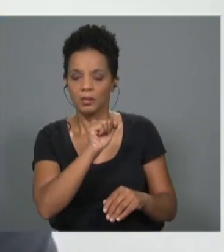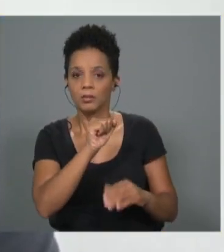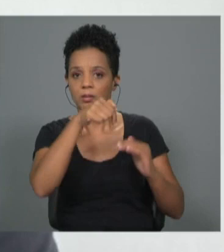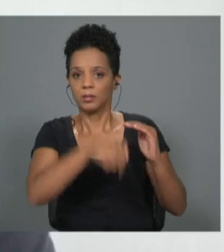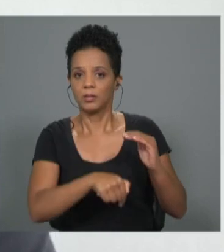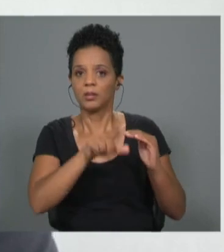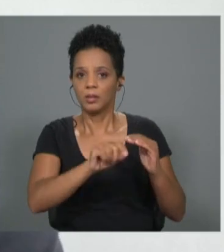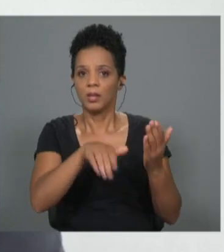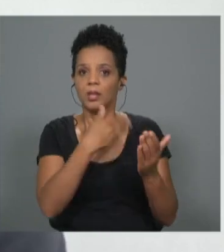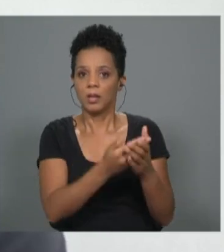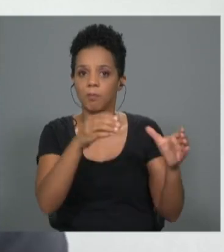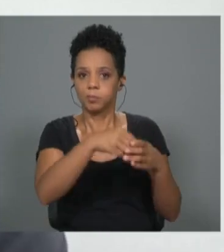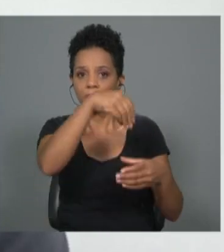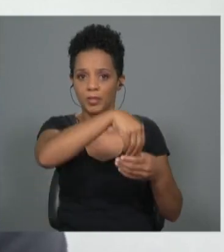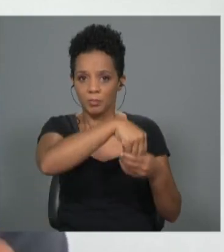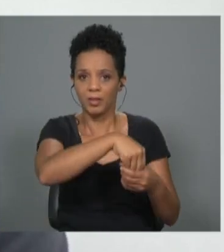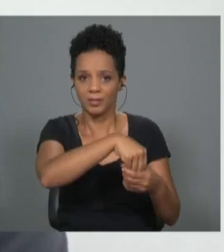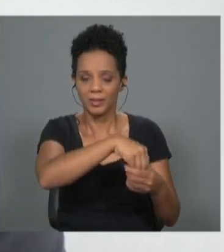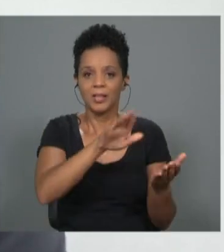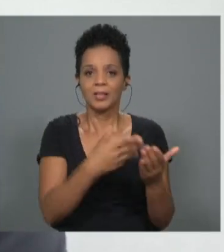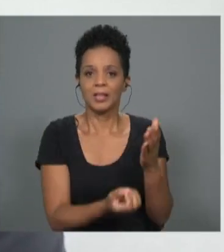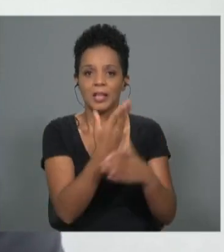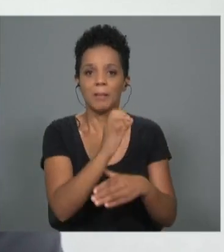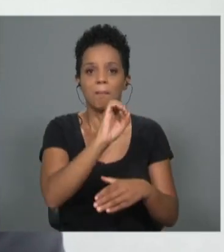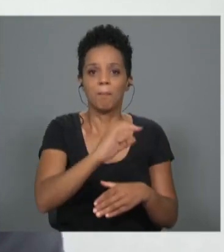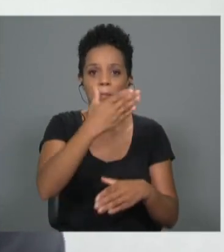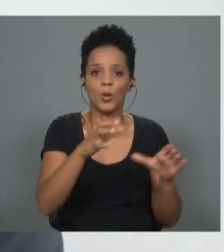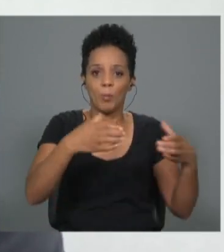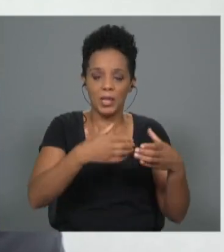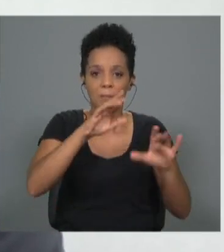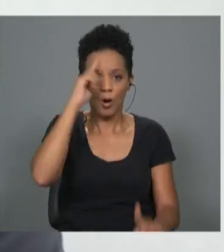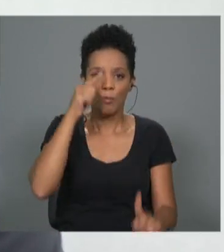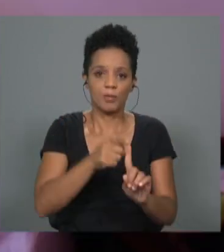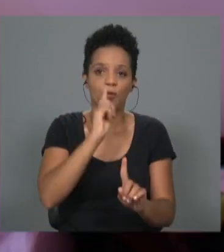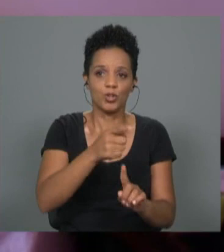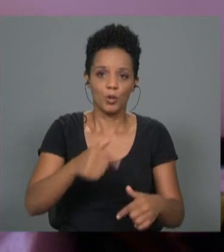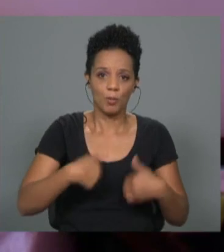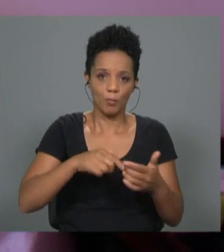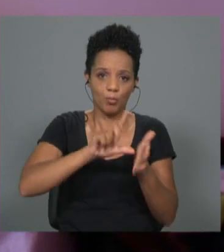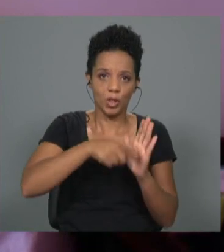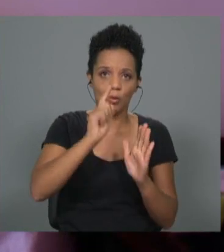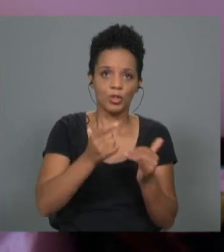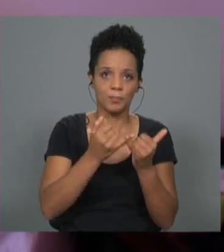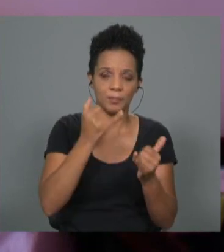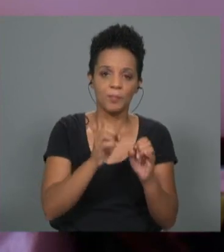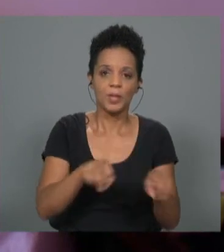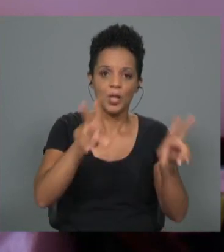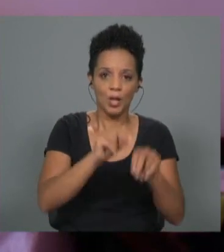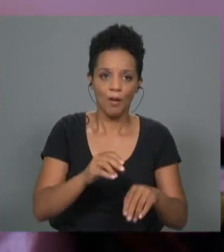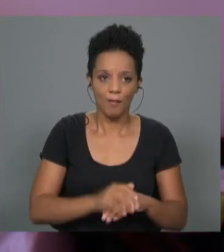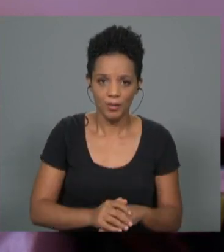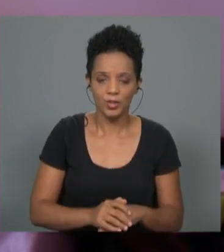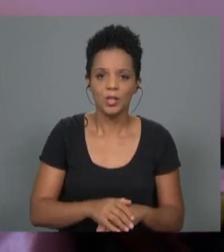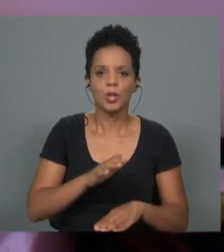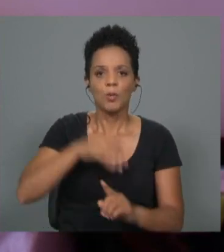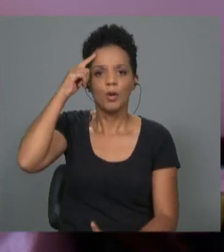onde Pipa pertence, para criar aqui a primeira comunidade para nómadas, mas com o objetivo, claro, o próprio projeto chama-se Dígita Nómatas Brasil, com o